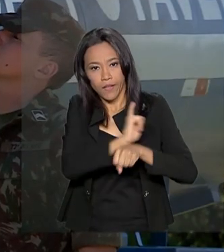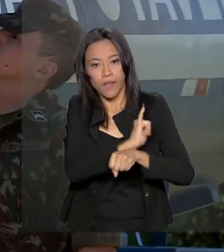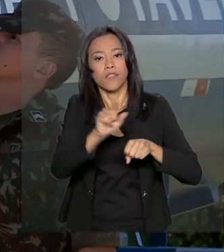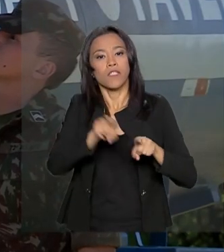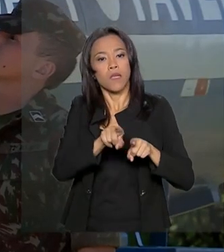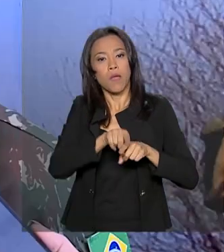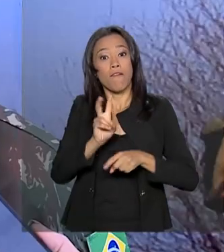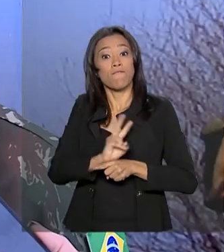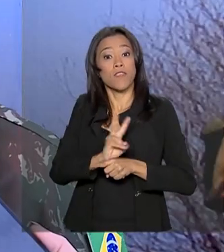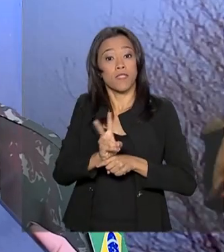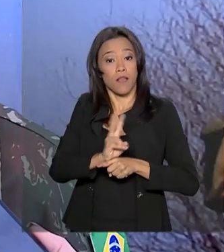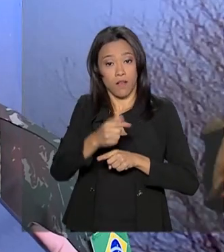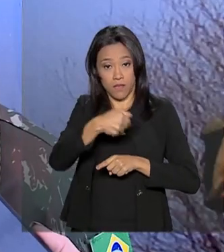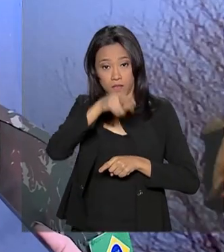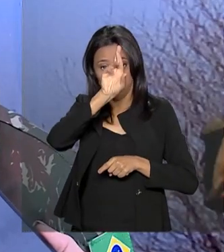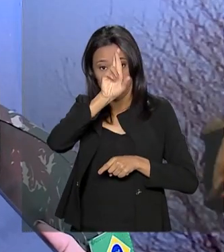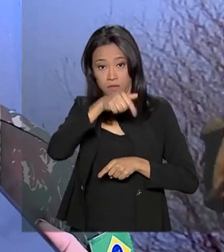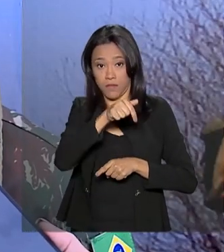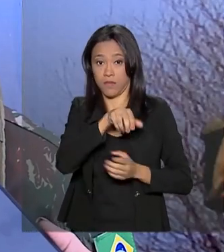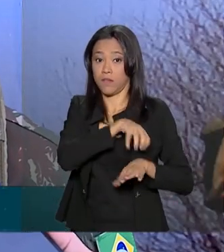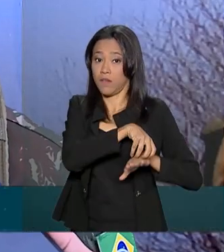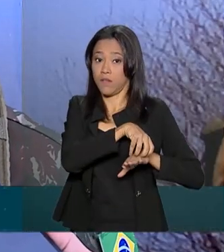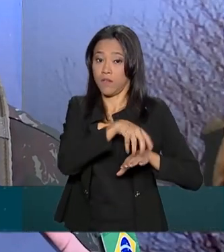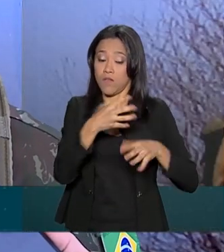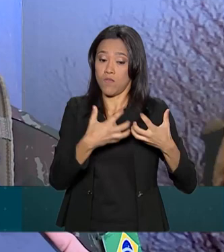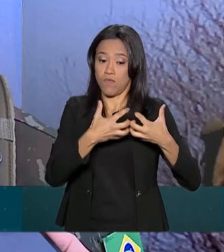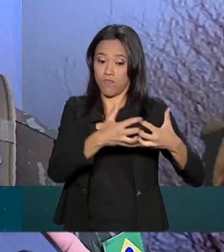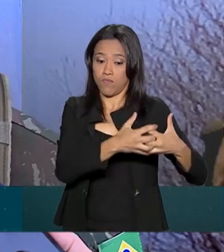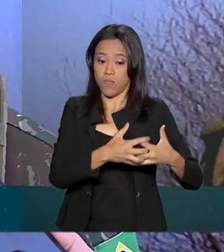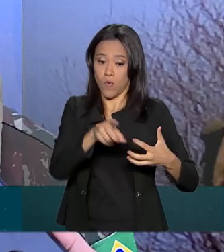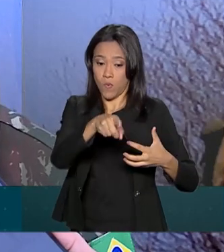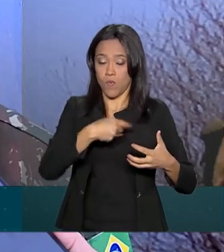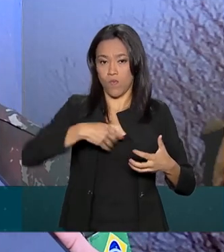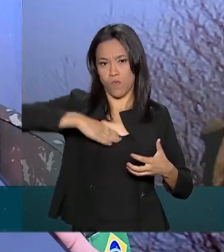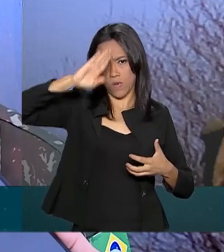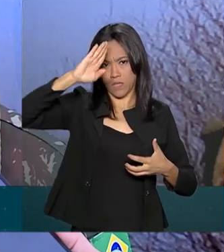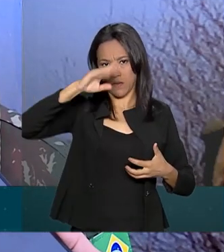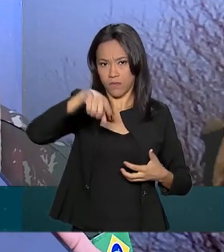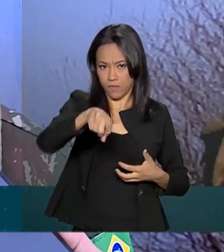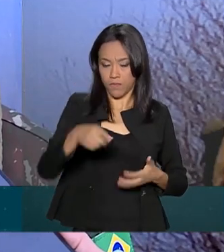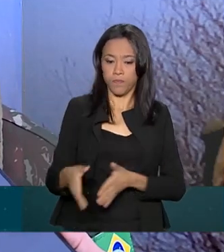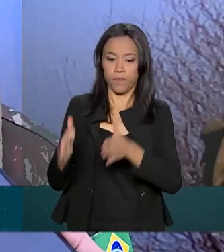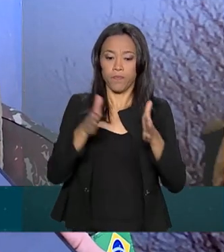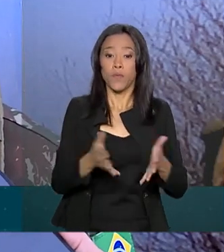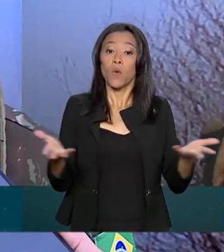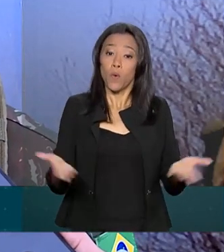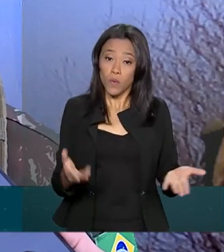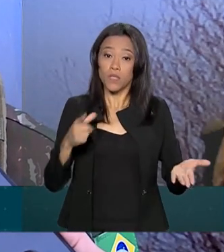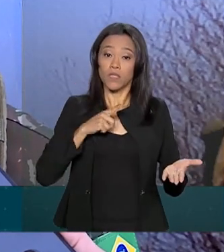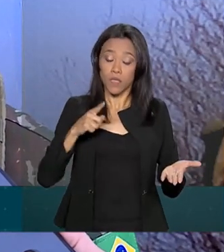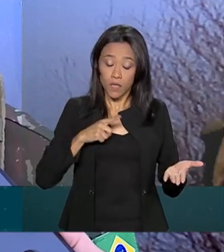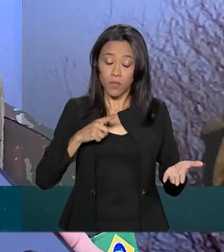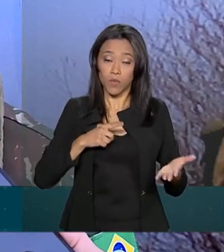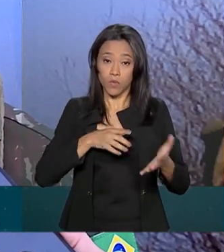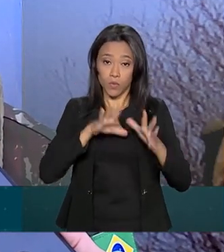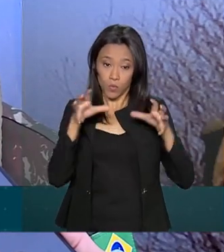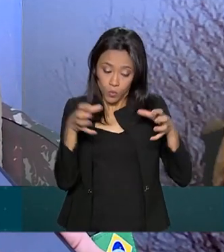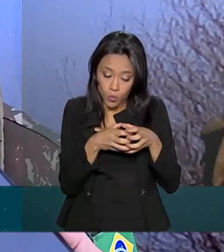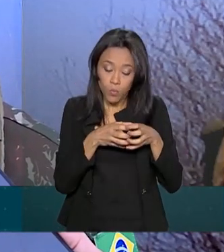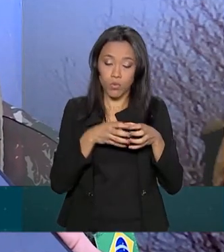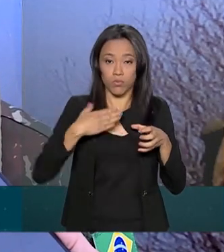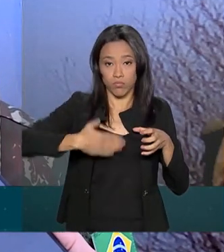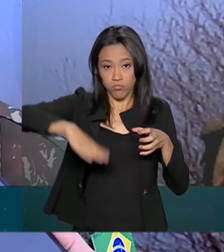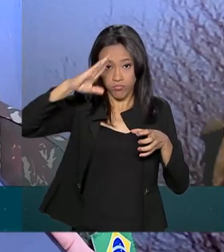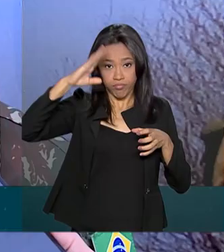fiscalização. Impõe ao Exército um engajamento permanente. Hoje nós temos um efetivo considerável nesses estados, trabalhando na